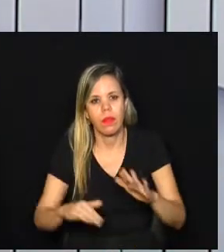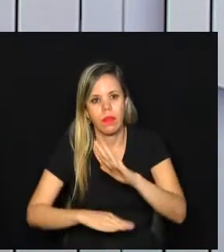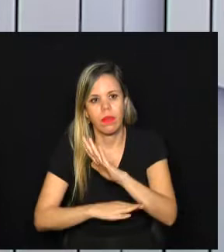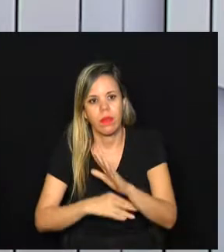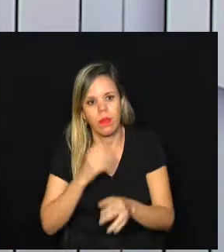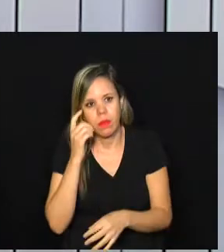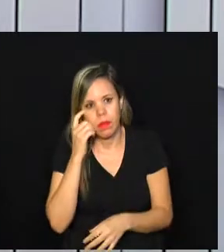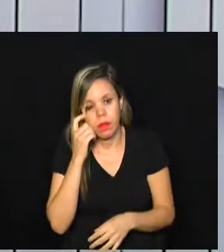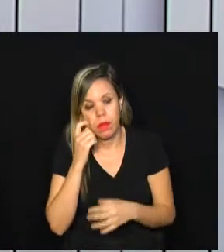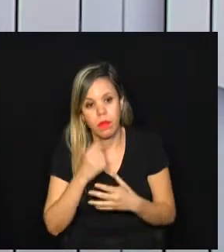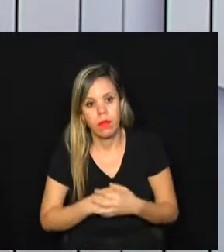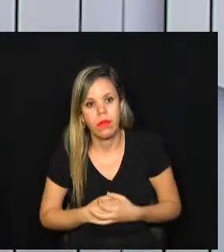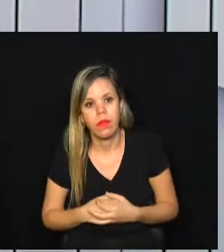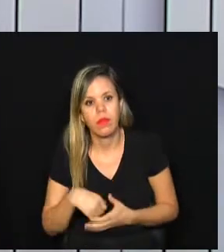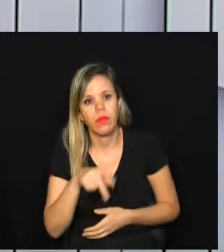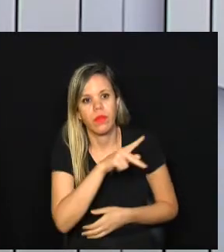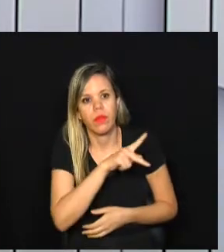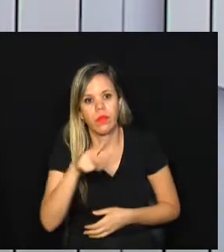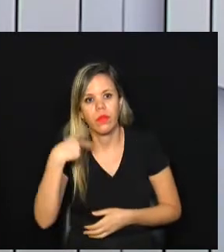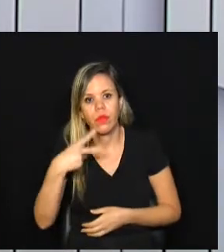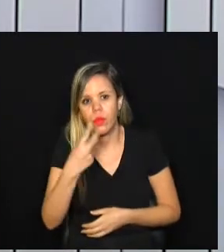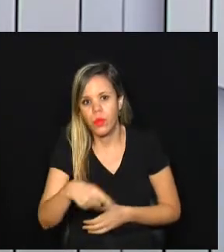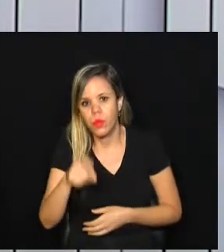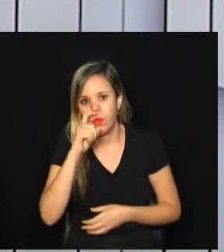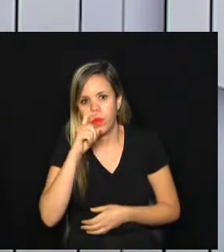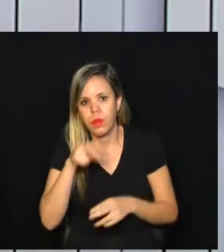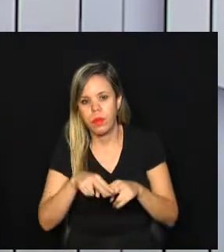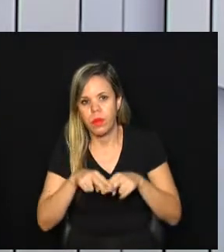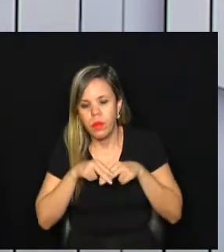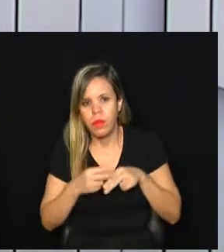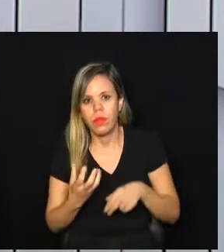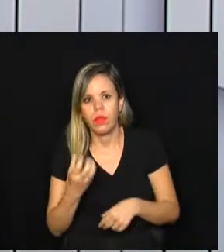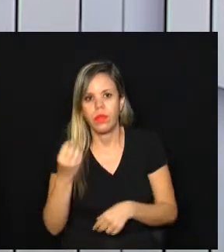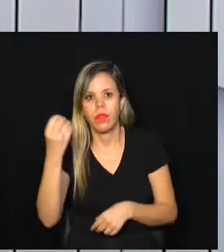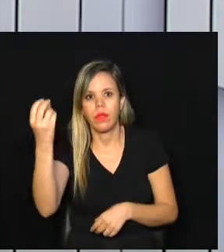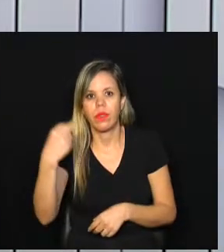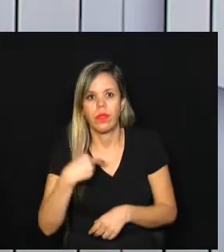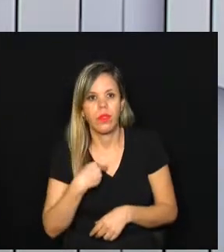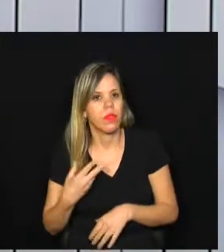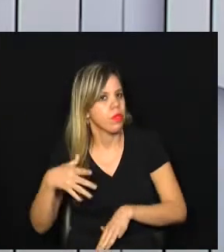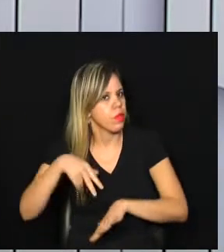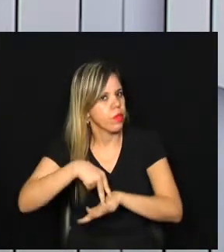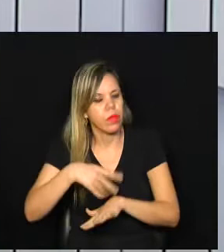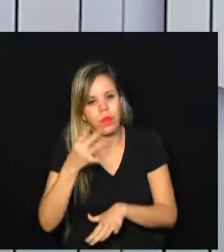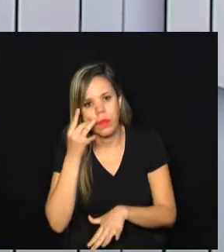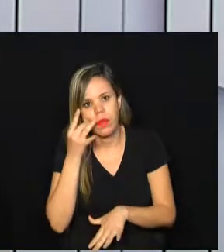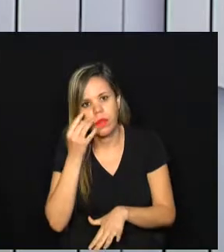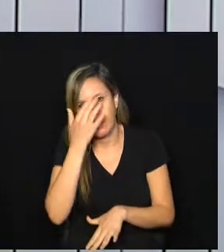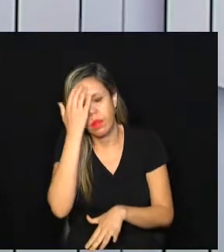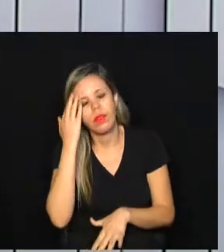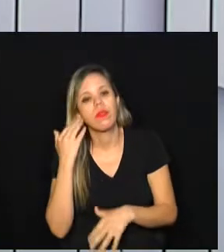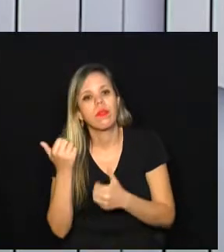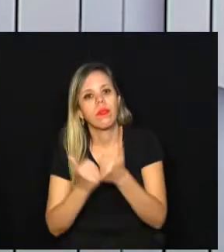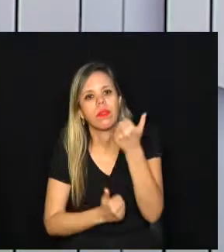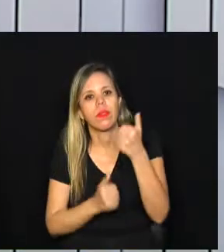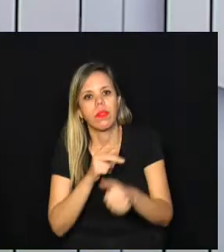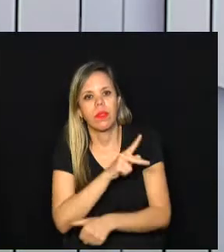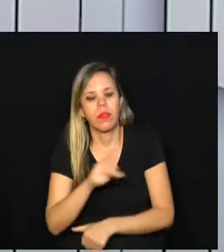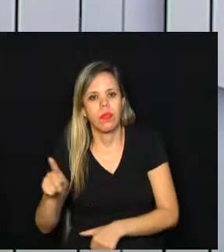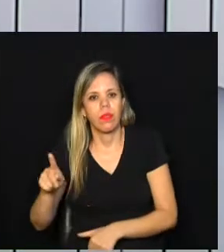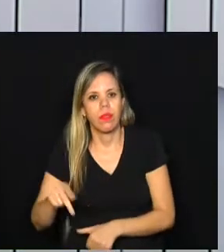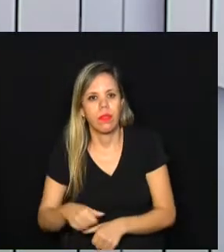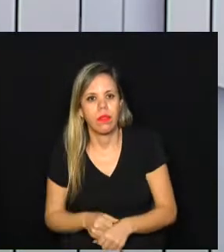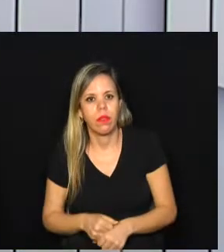Legislativo. O presidente Zé Carlos, por conta de uma viagem, não esteve presente e a vice-presidente,